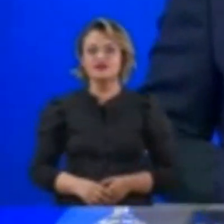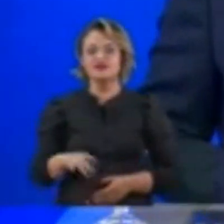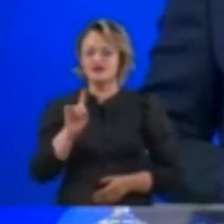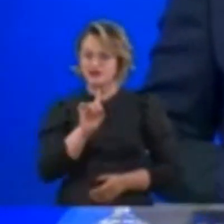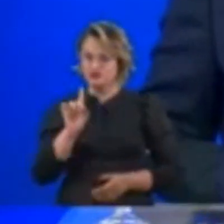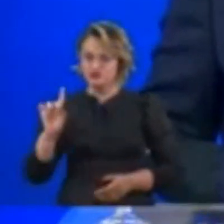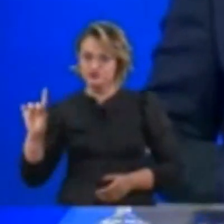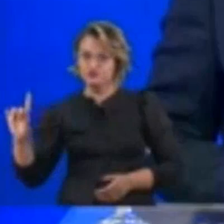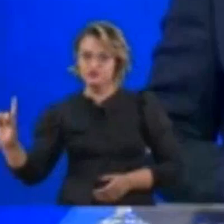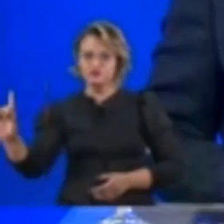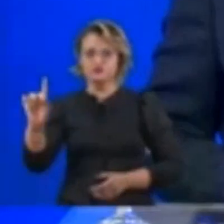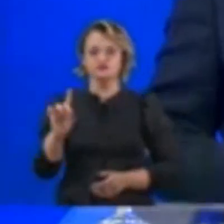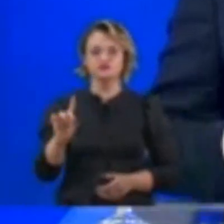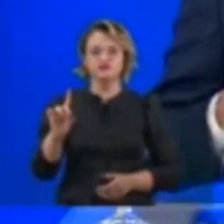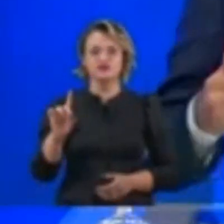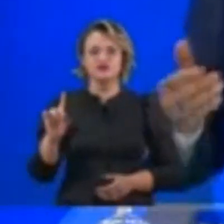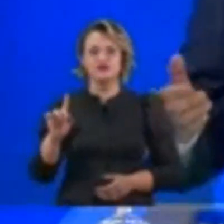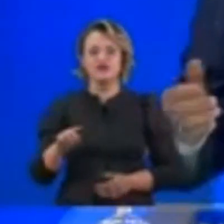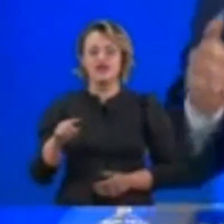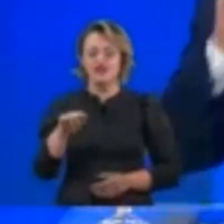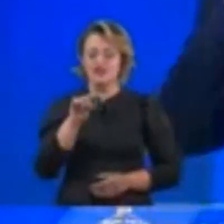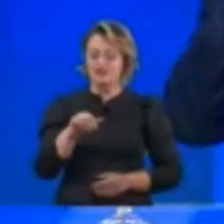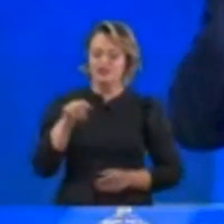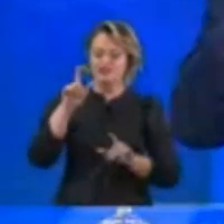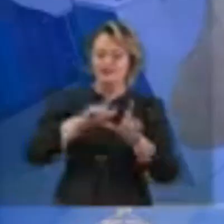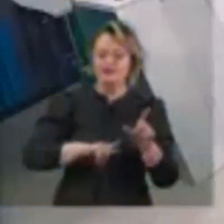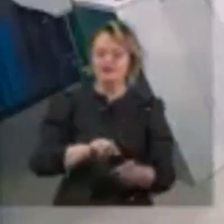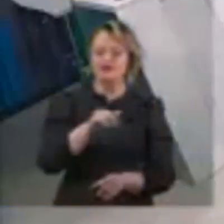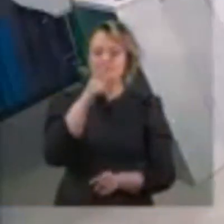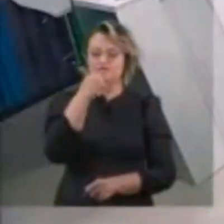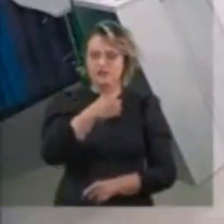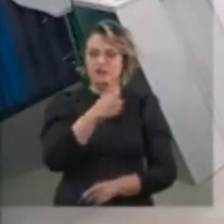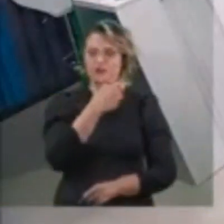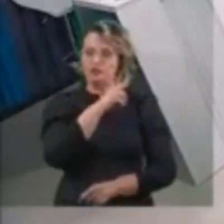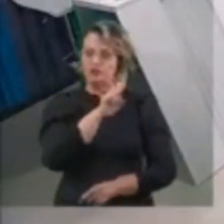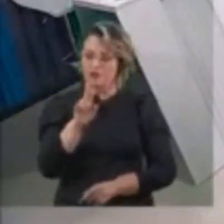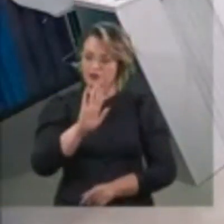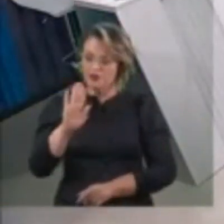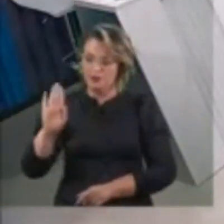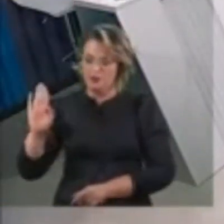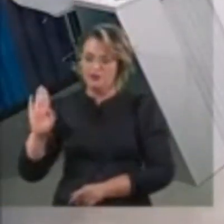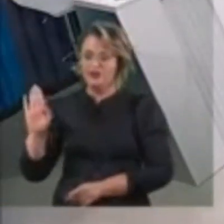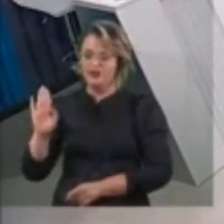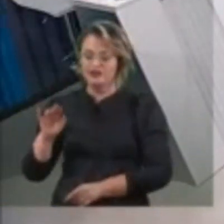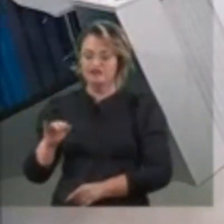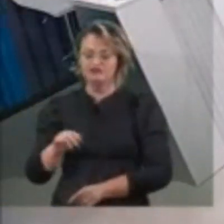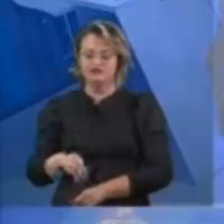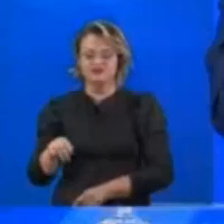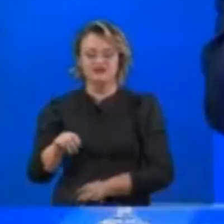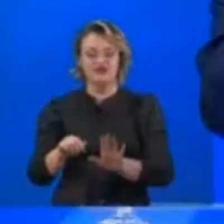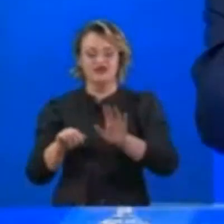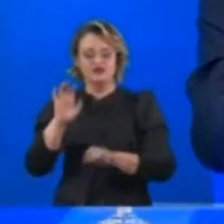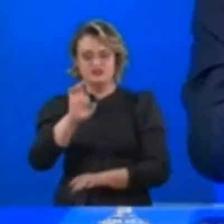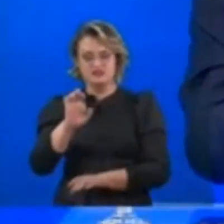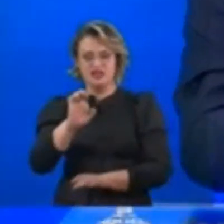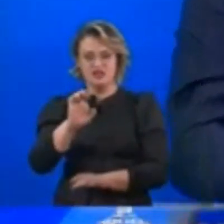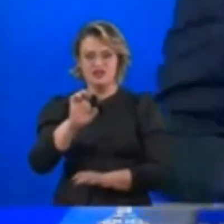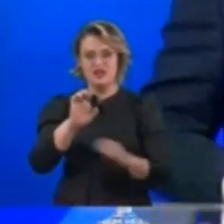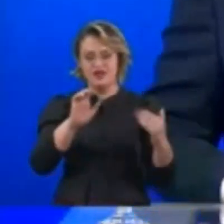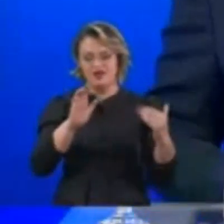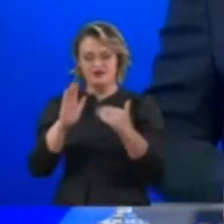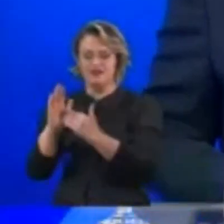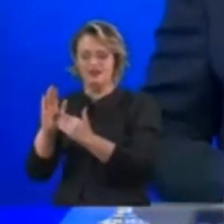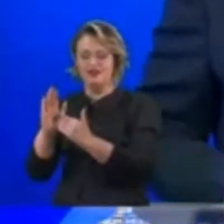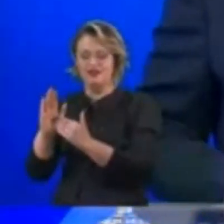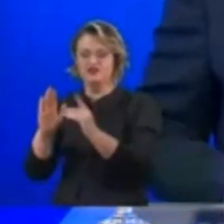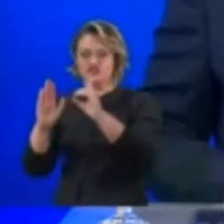candidatos aqui no estúdio conosco é por ordem alfabética do primeiro nome de cada um, da esquerda para a direita. Com esse debate,